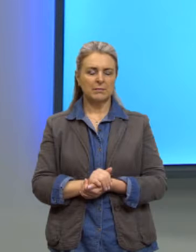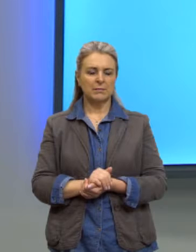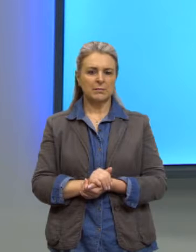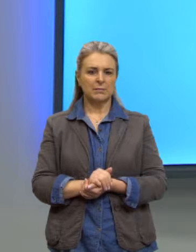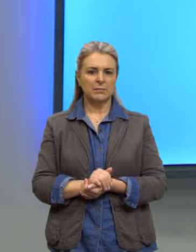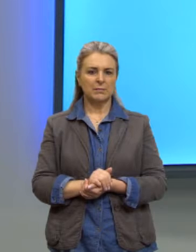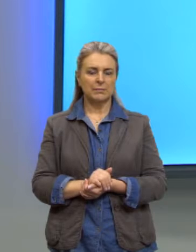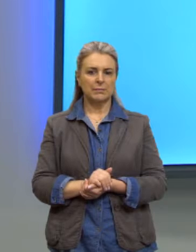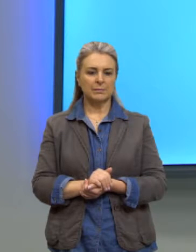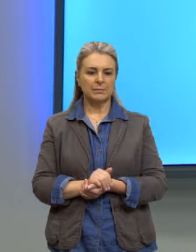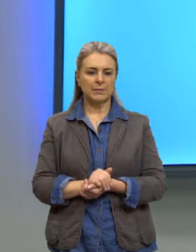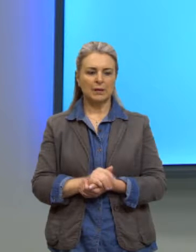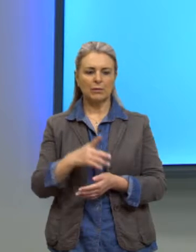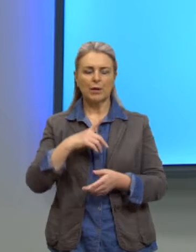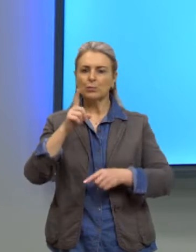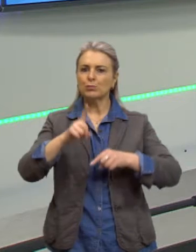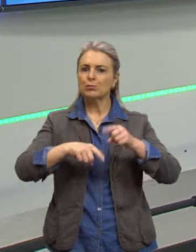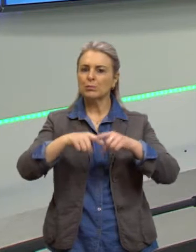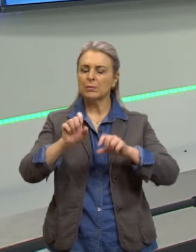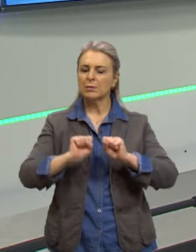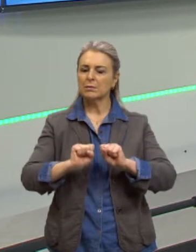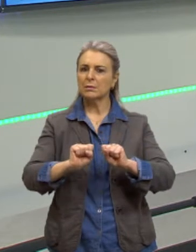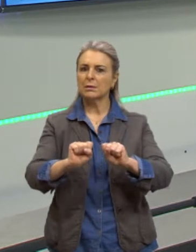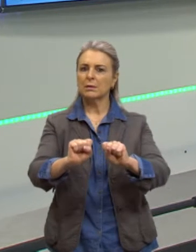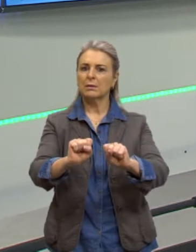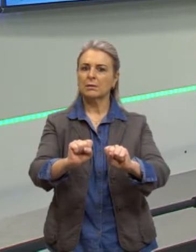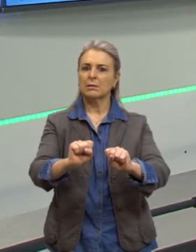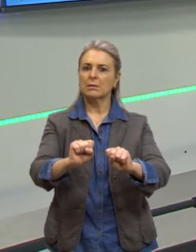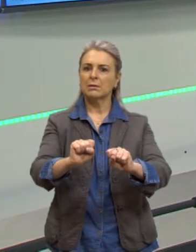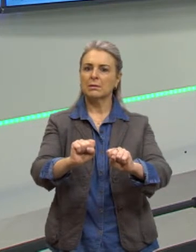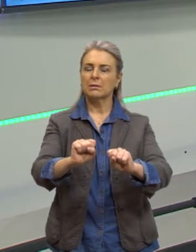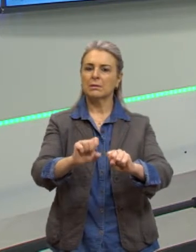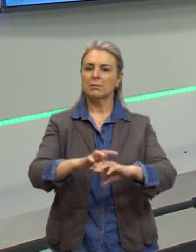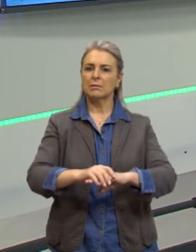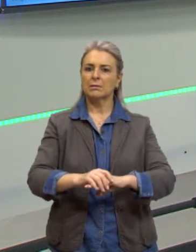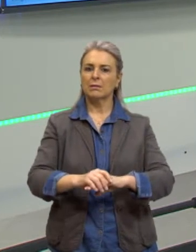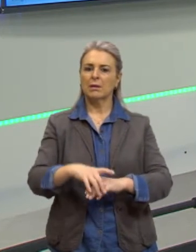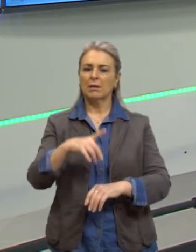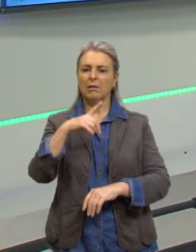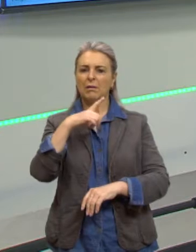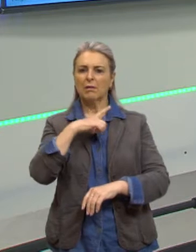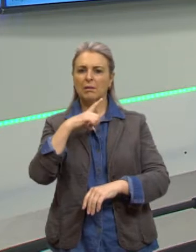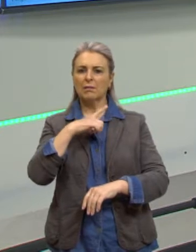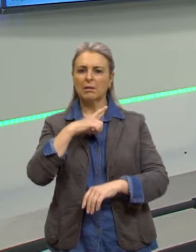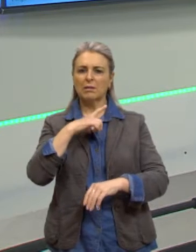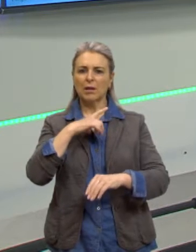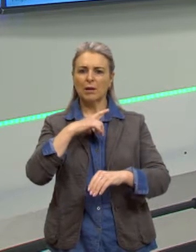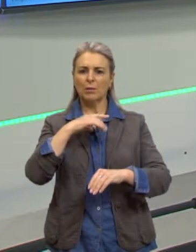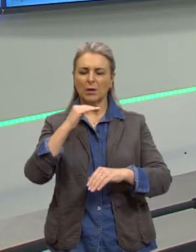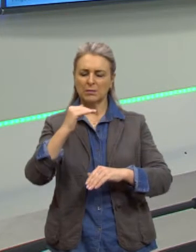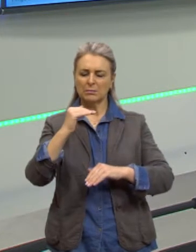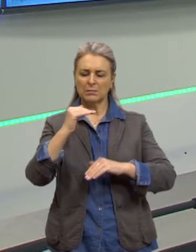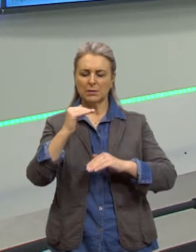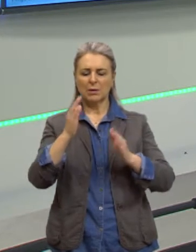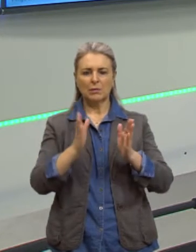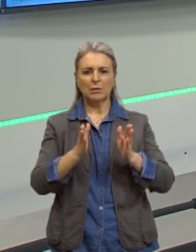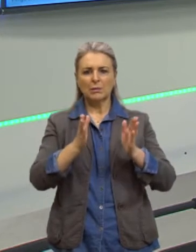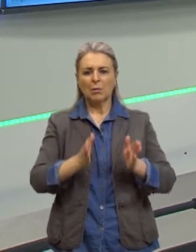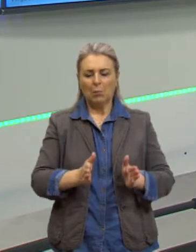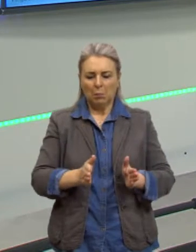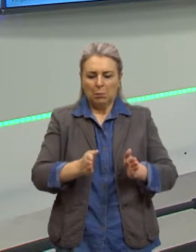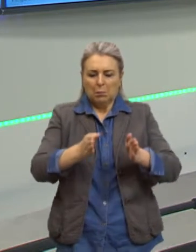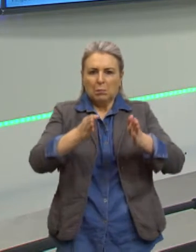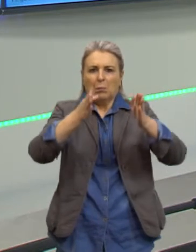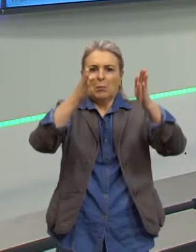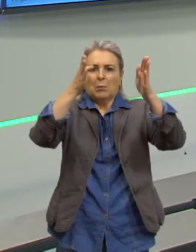entrada do supermercado, às vezes tem aquele monte de coisas empilhadas lá para uma promoção, por exemplo.